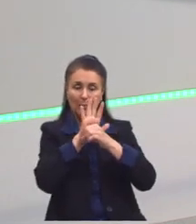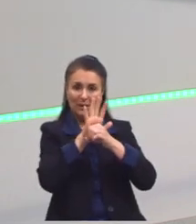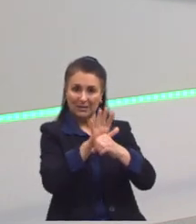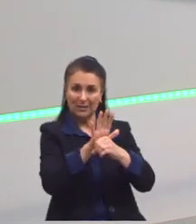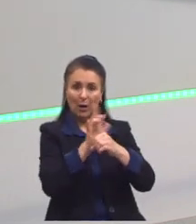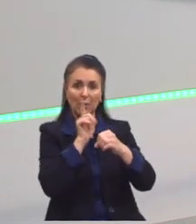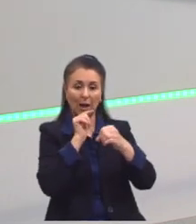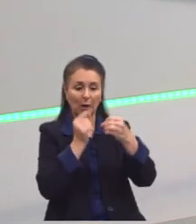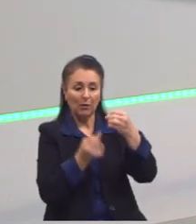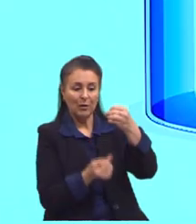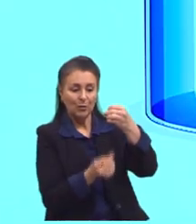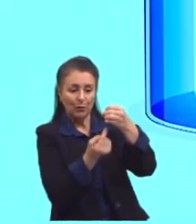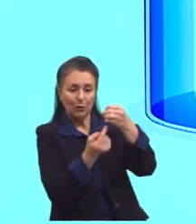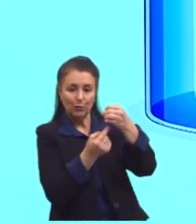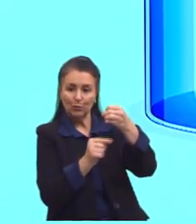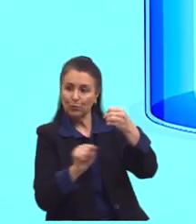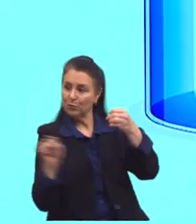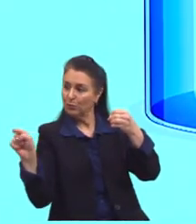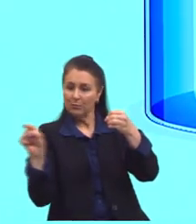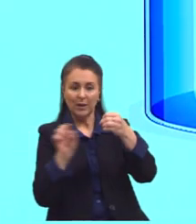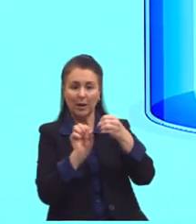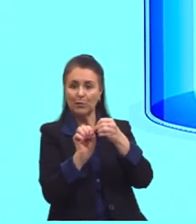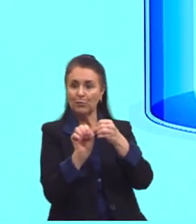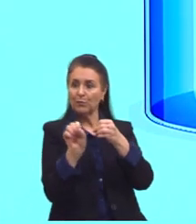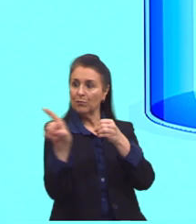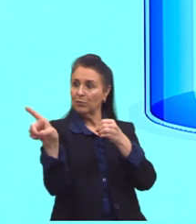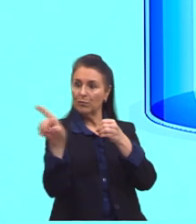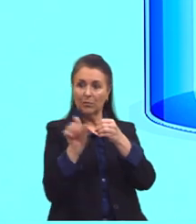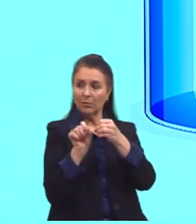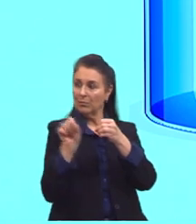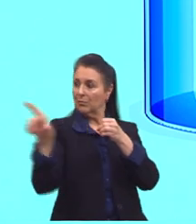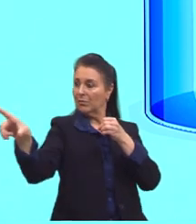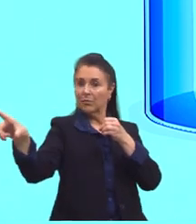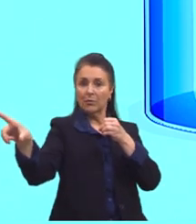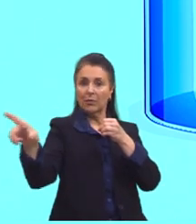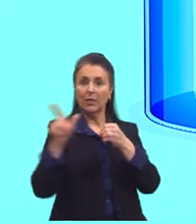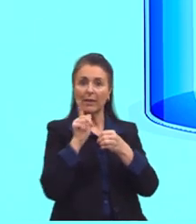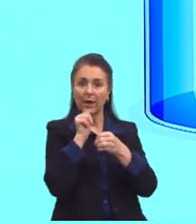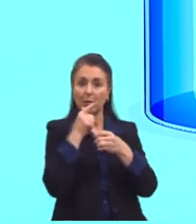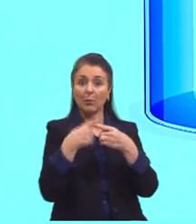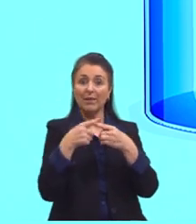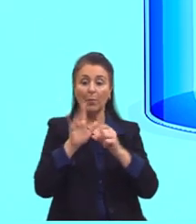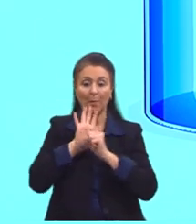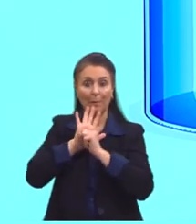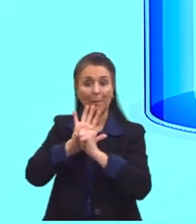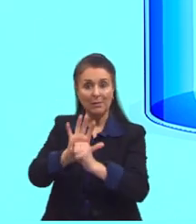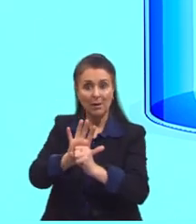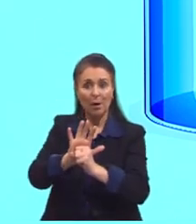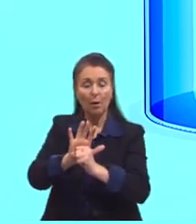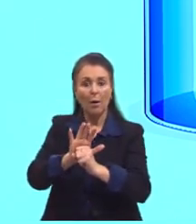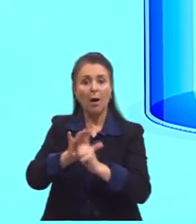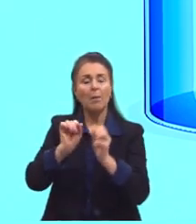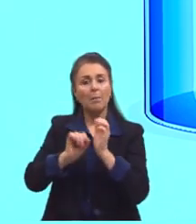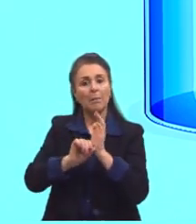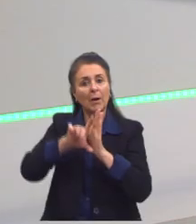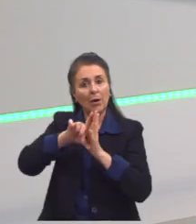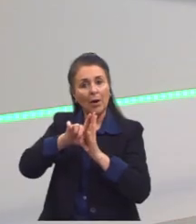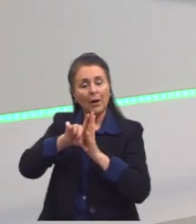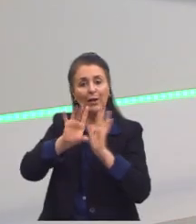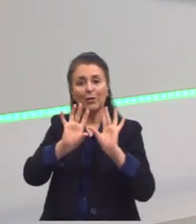ela iria mais longe do que se a gente fizesse aqui em cima. Por quê? Porque eu tenho uma pressão maior aqui embaixo nesse líquido.